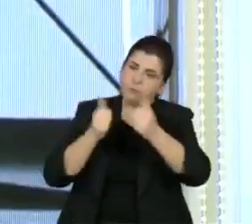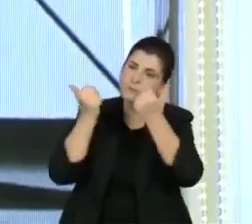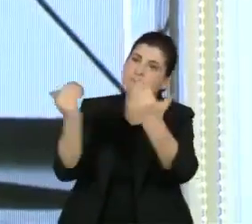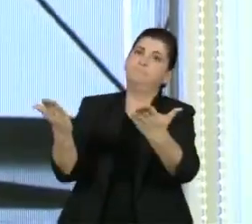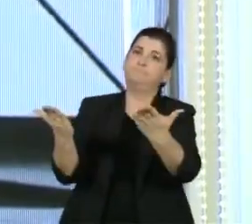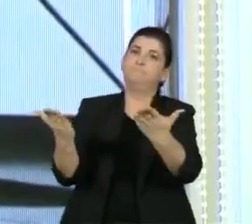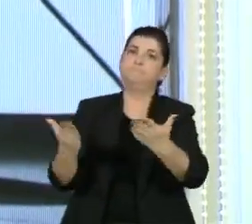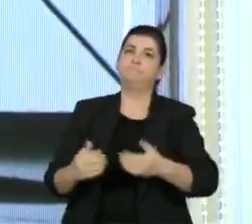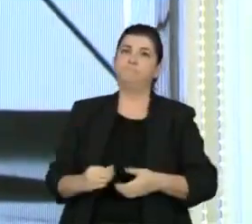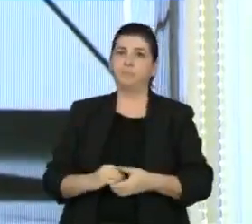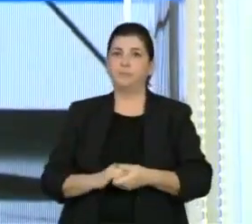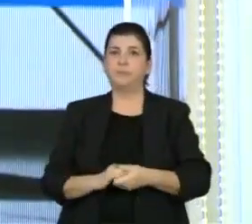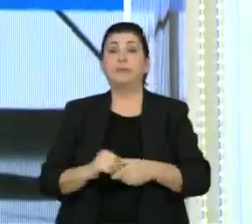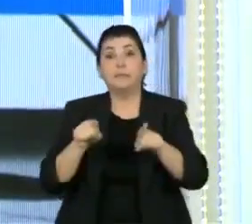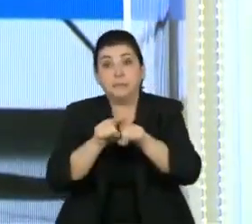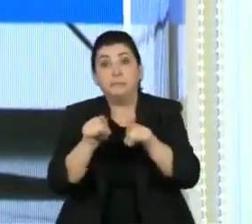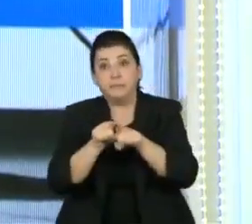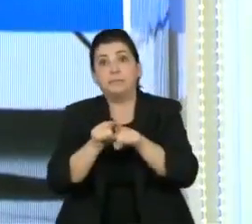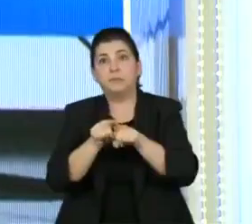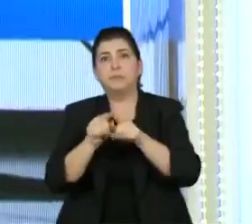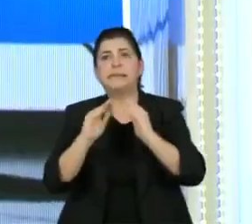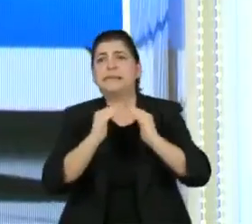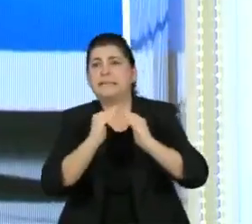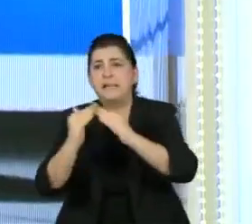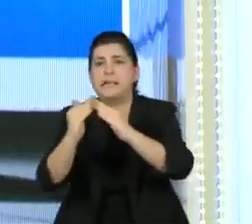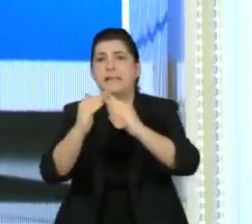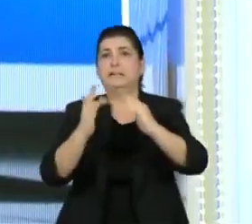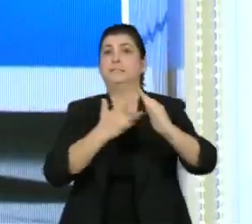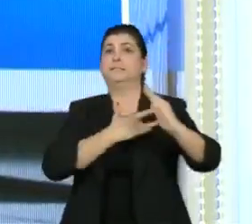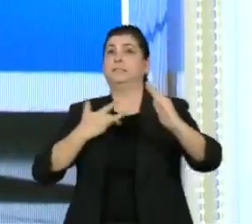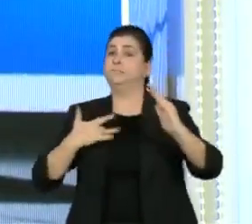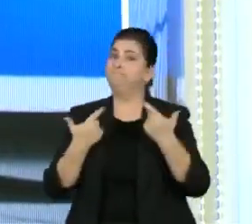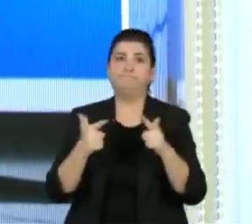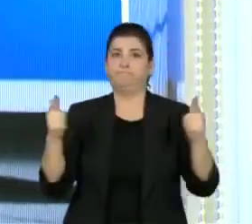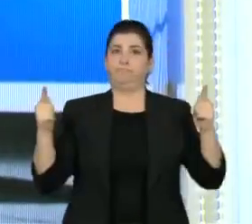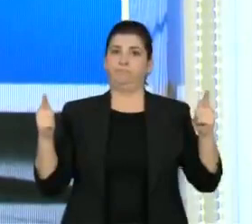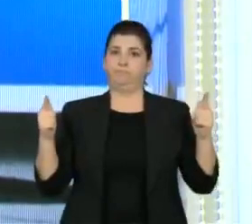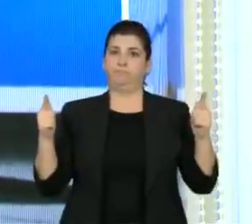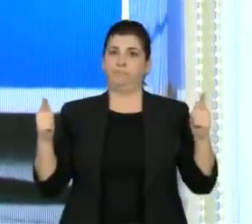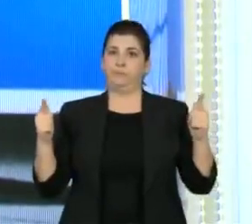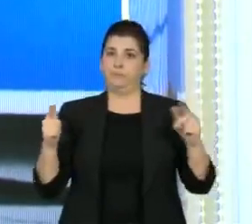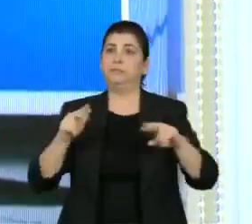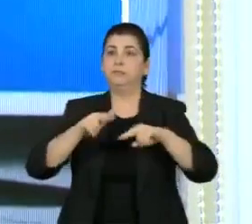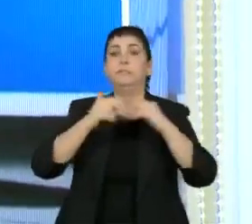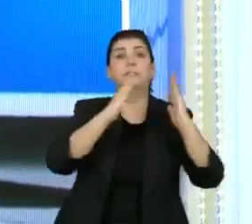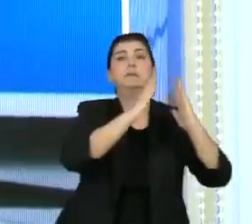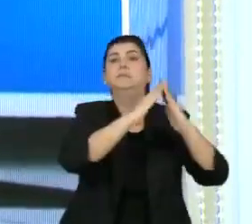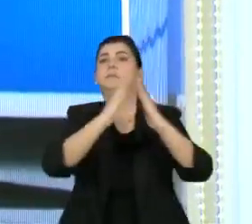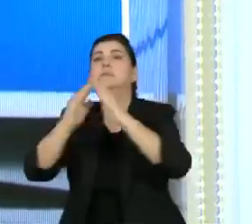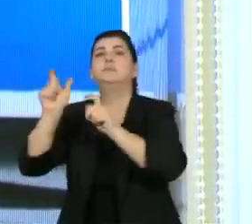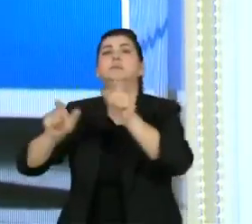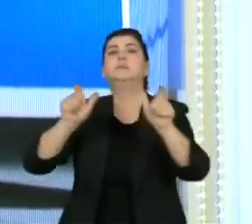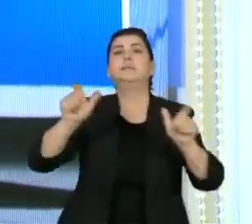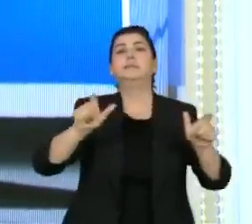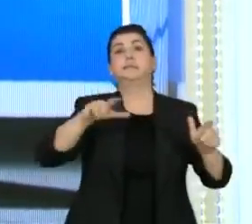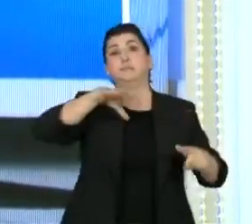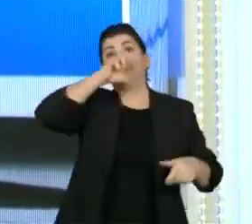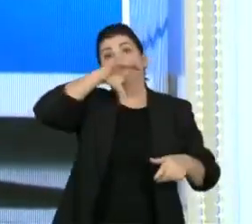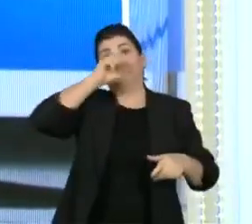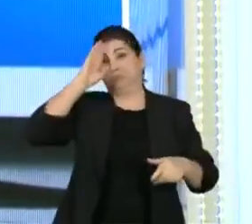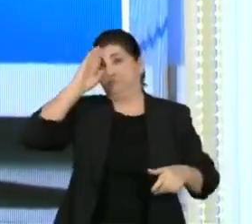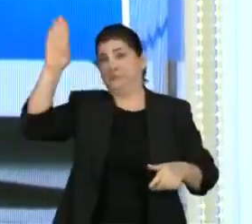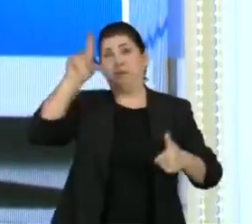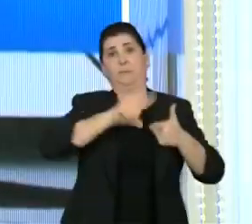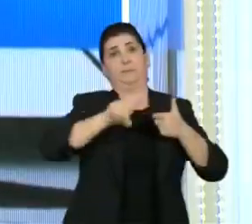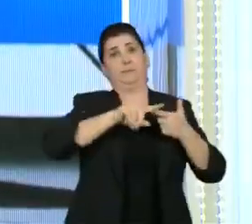qualidade, a gente não tem saúde. Isso incide em uma quantidade imensa de pessoas com problemas respiratórios, porque as